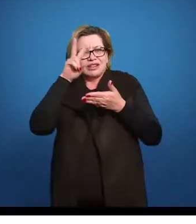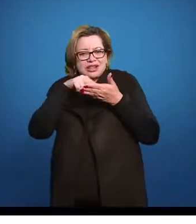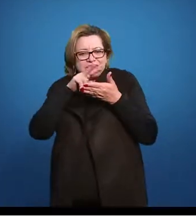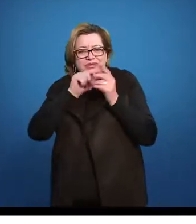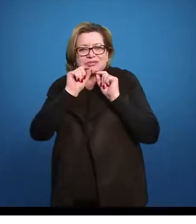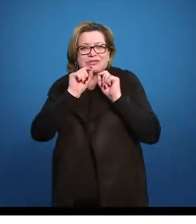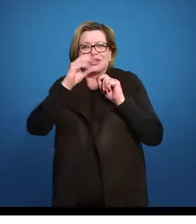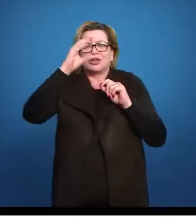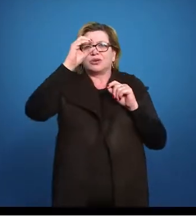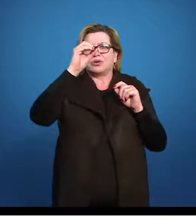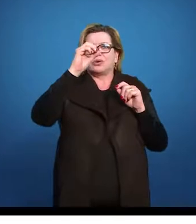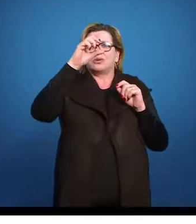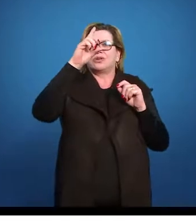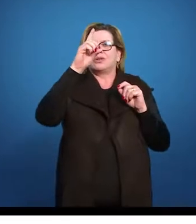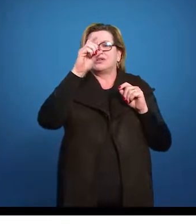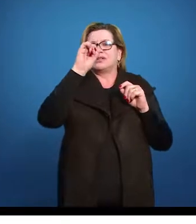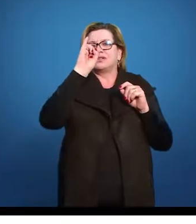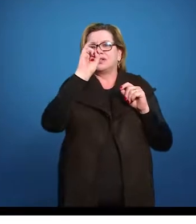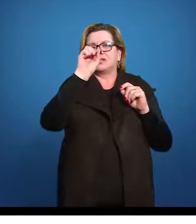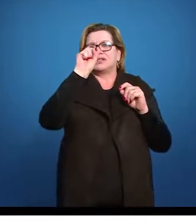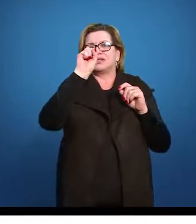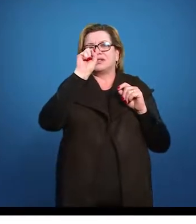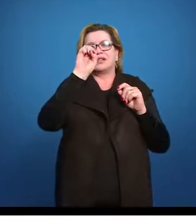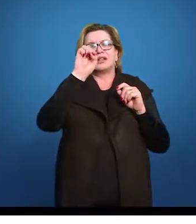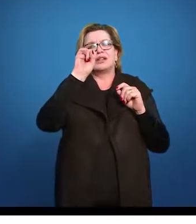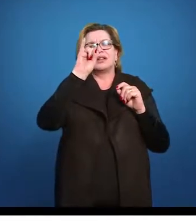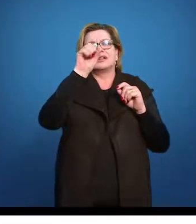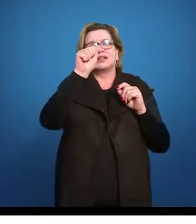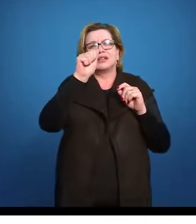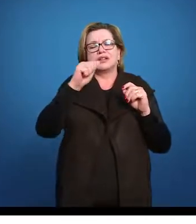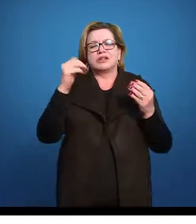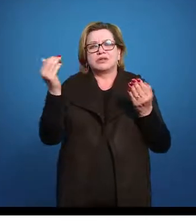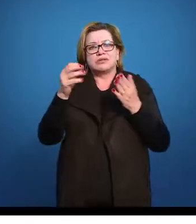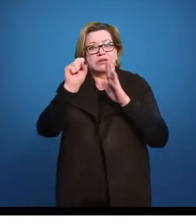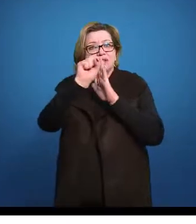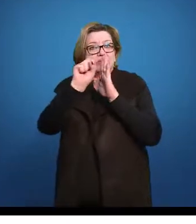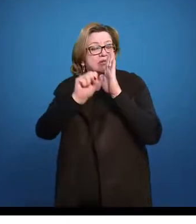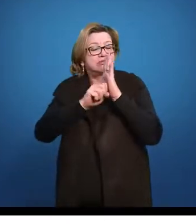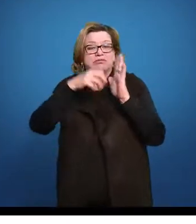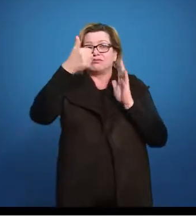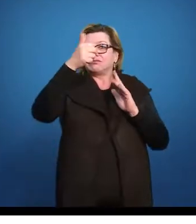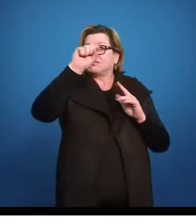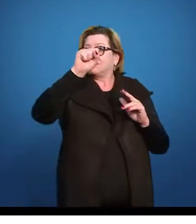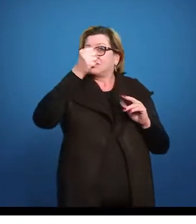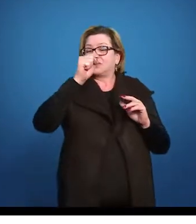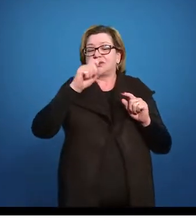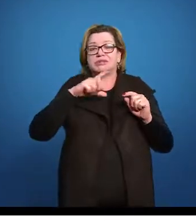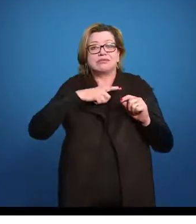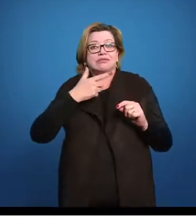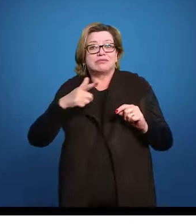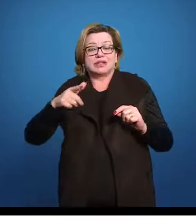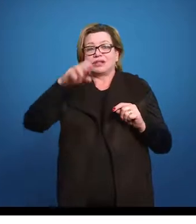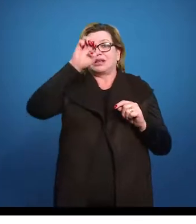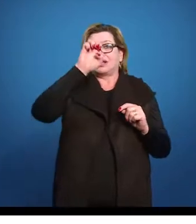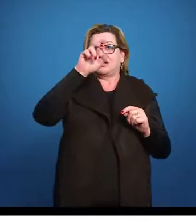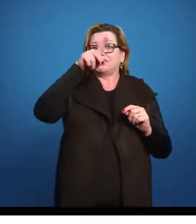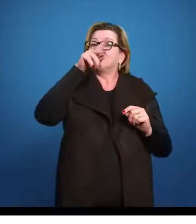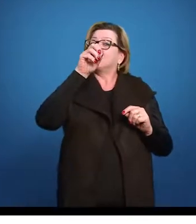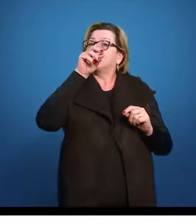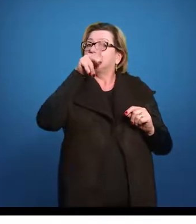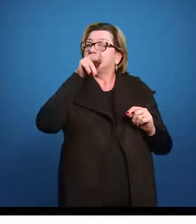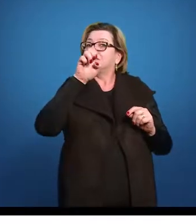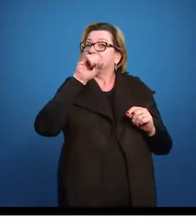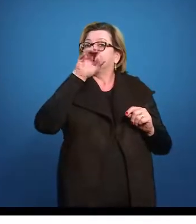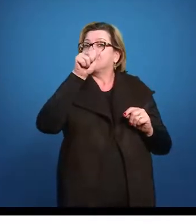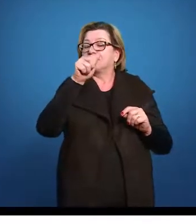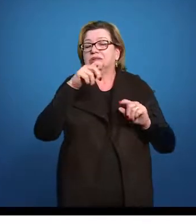Odisseia, que é uma epopeia. A nossa época, o século XVIII, já não é uma época de epopeias, mas a gente tem esses poemas épicos que são importantes para a gente